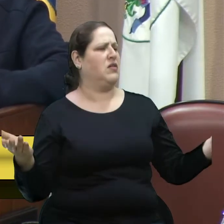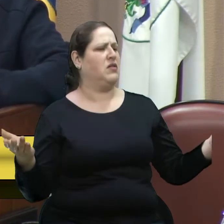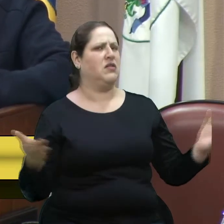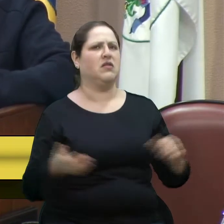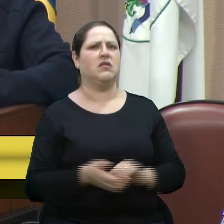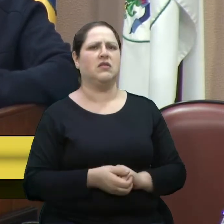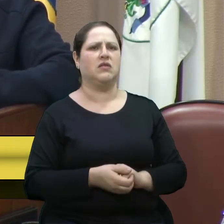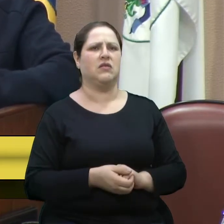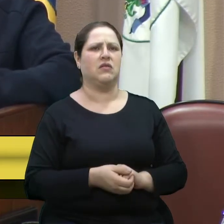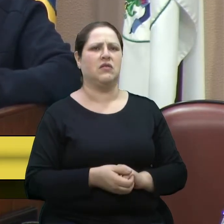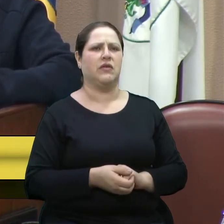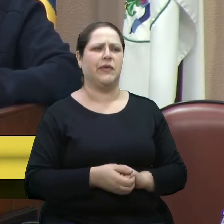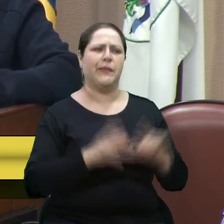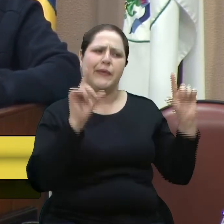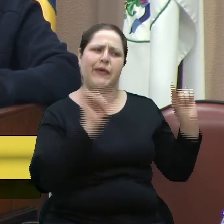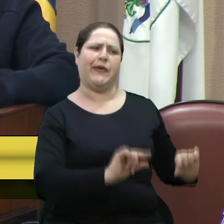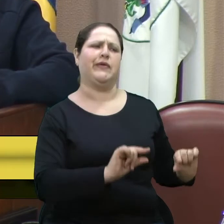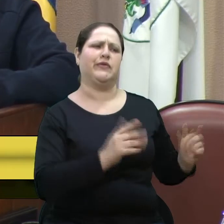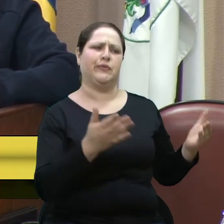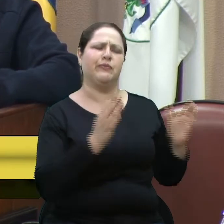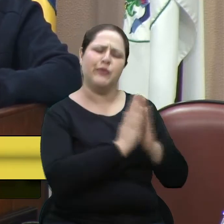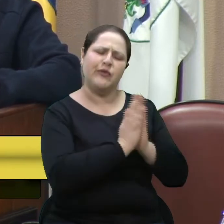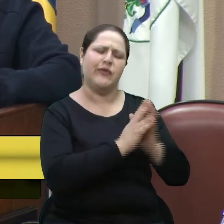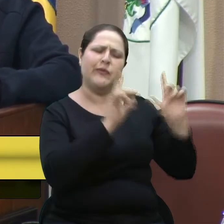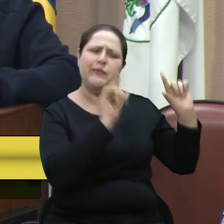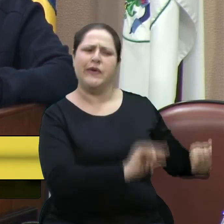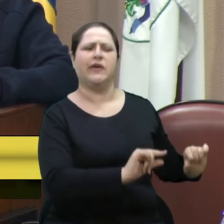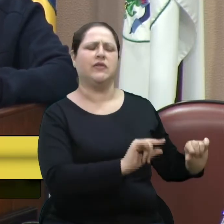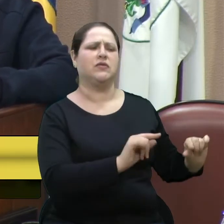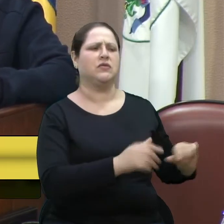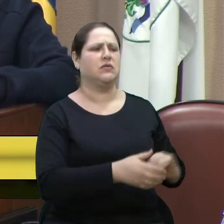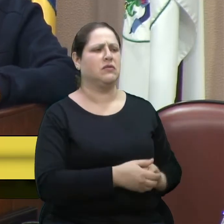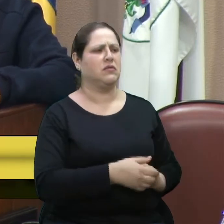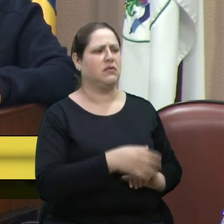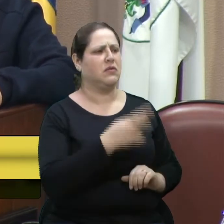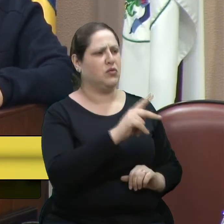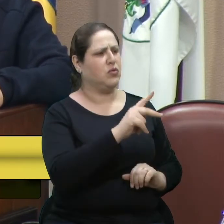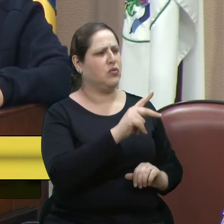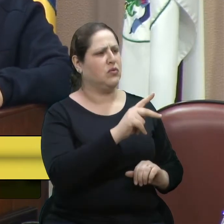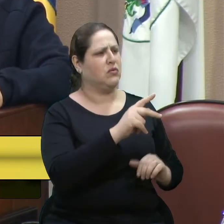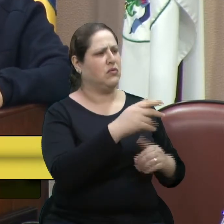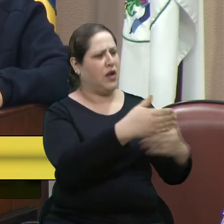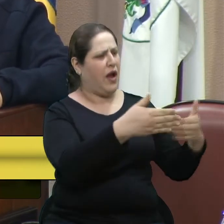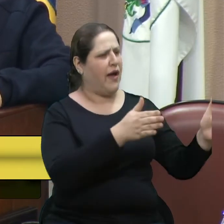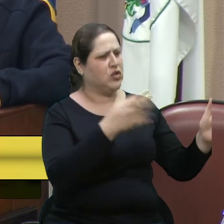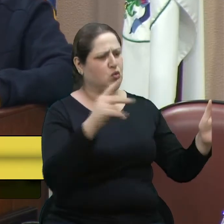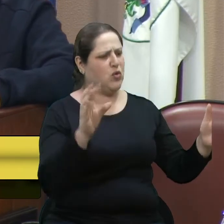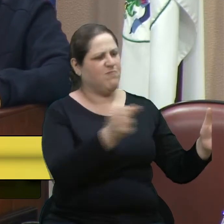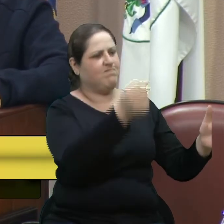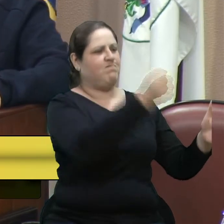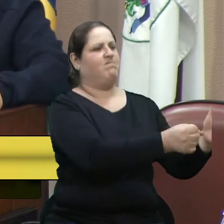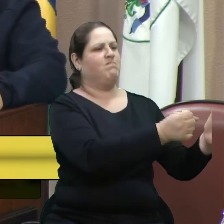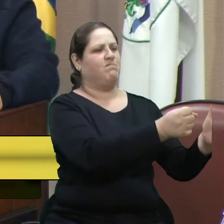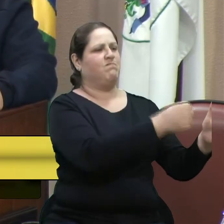Mas menos, né? Bem menos. Bem menos. Coloque na sua caixinha, aprende um pouquinho